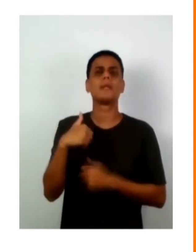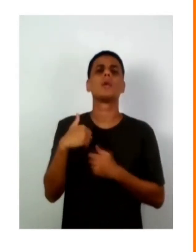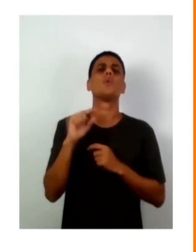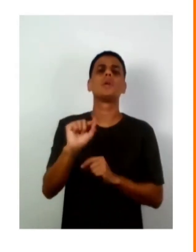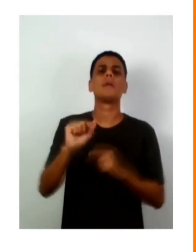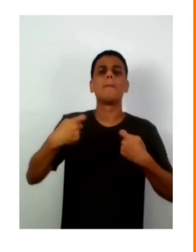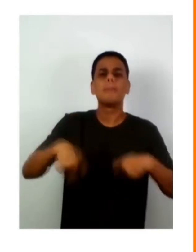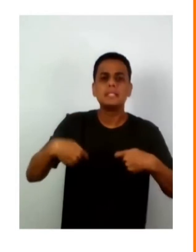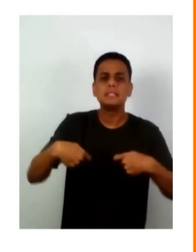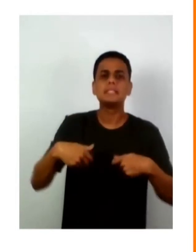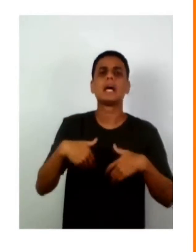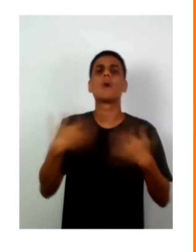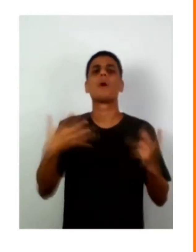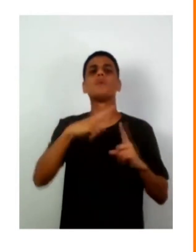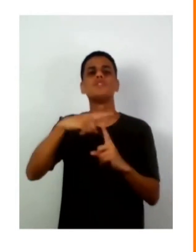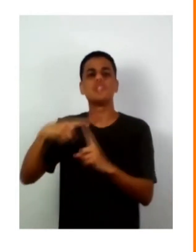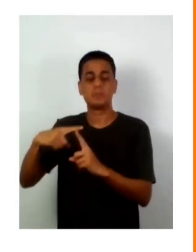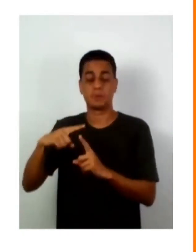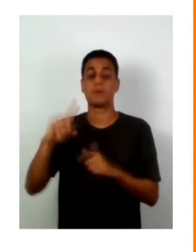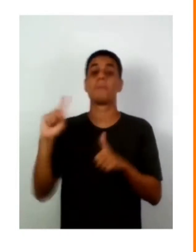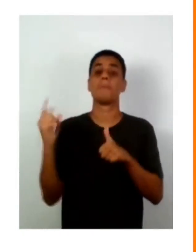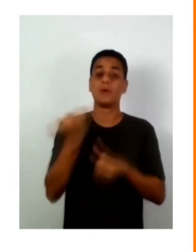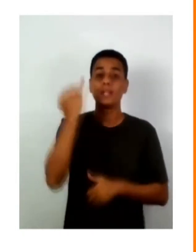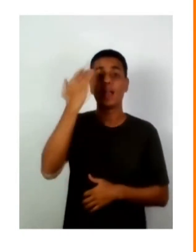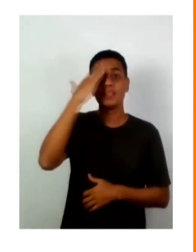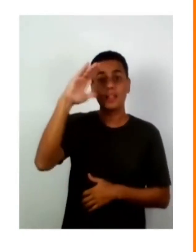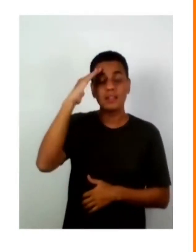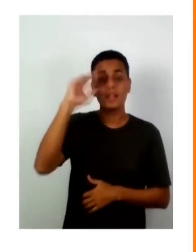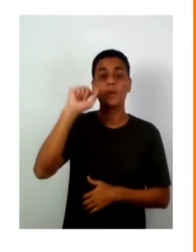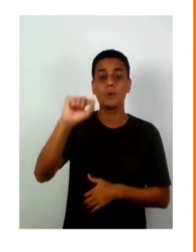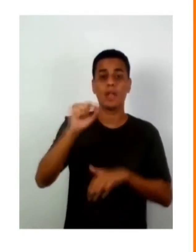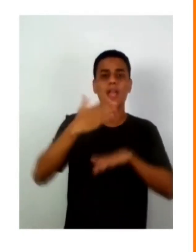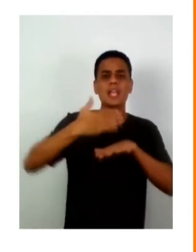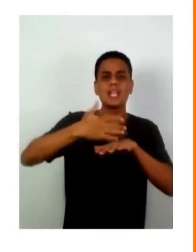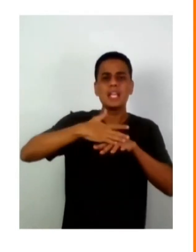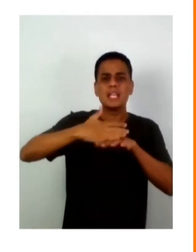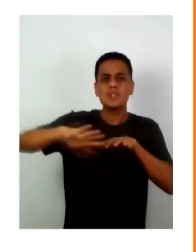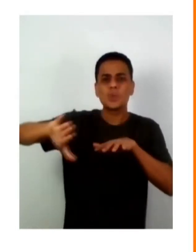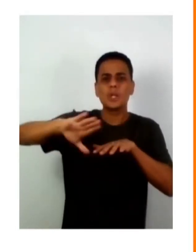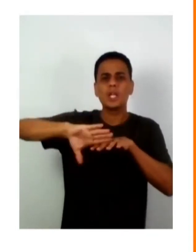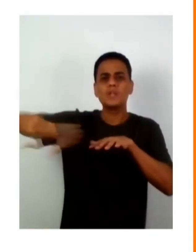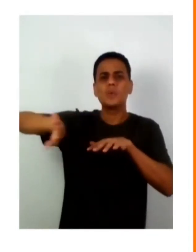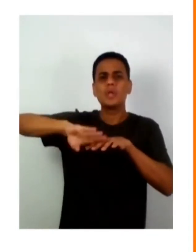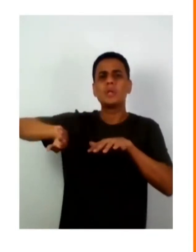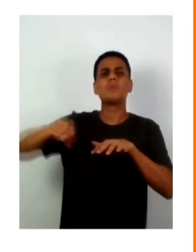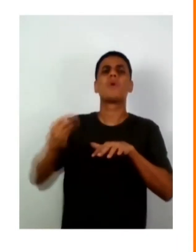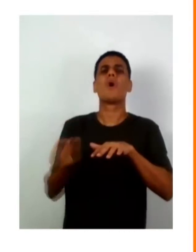e de que tipo. Exclusões, há exclusões conceituais, há culturais, exclusões